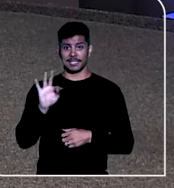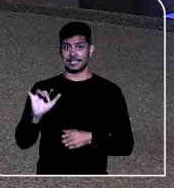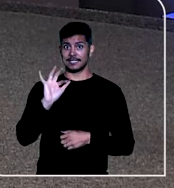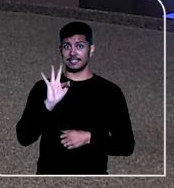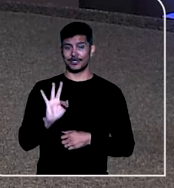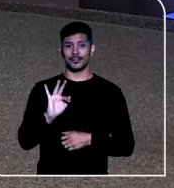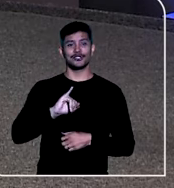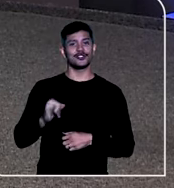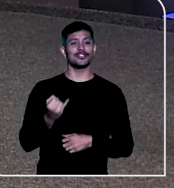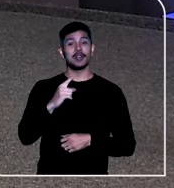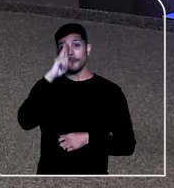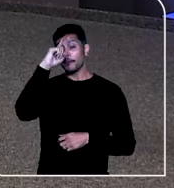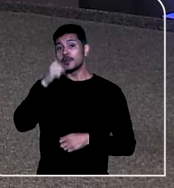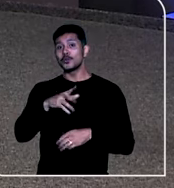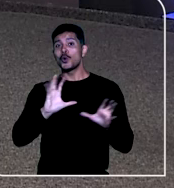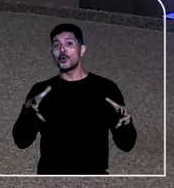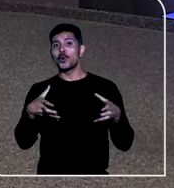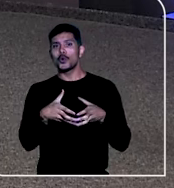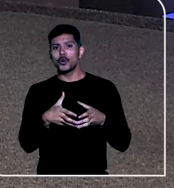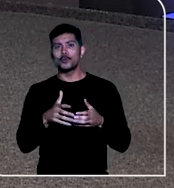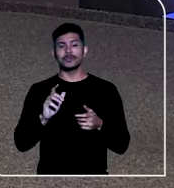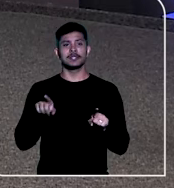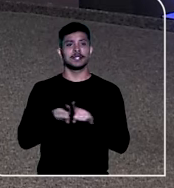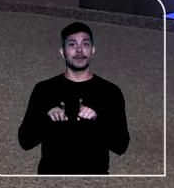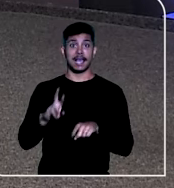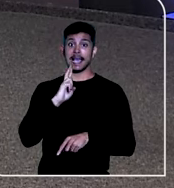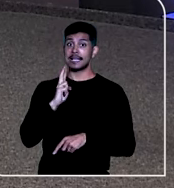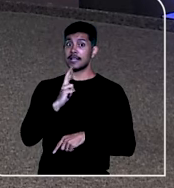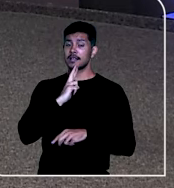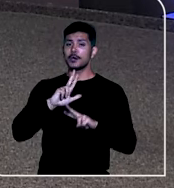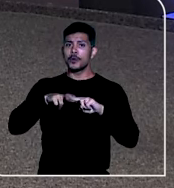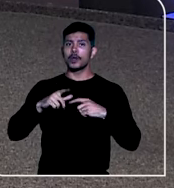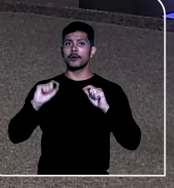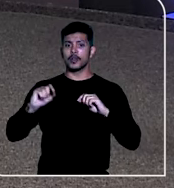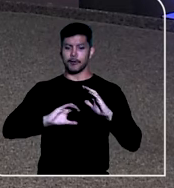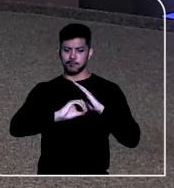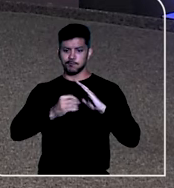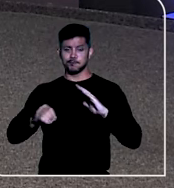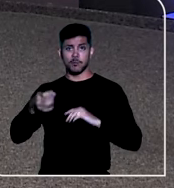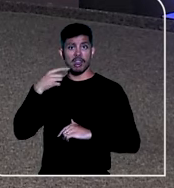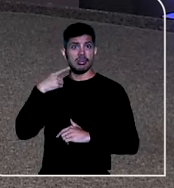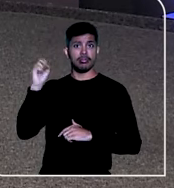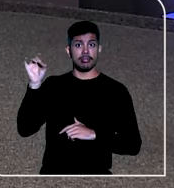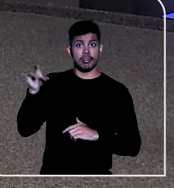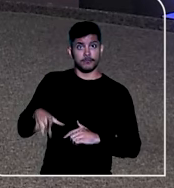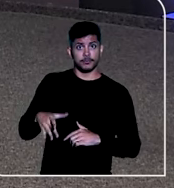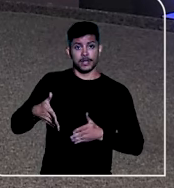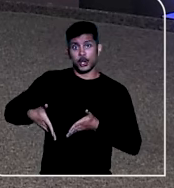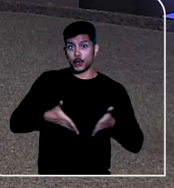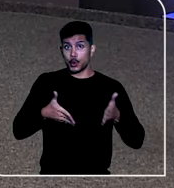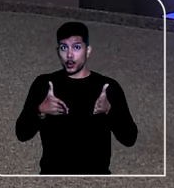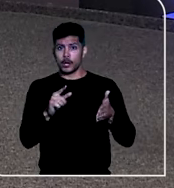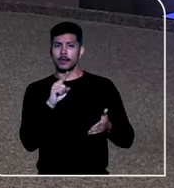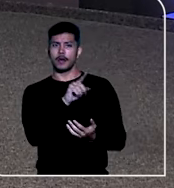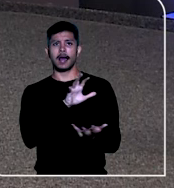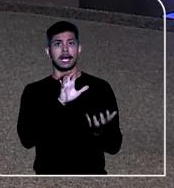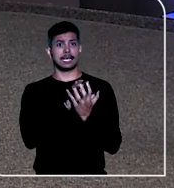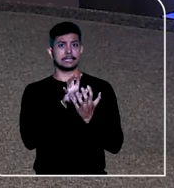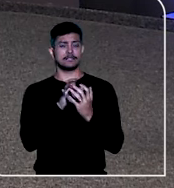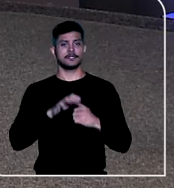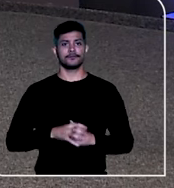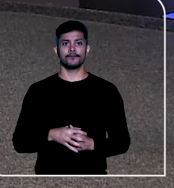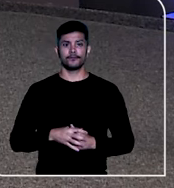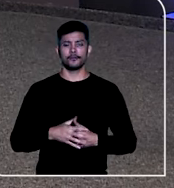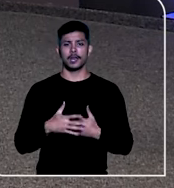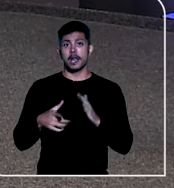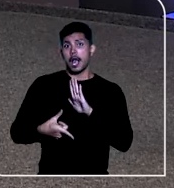condenou um clube e um restaurante pelo despejo irregular de esgoto no Rio Capibaribe, em Recife. A condenação